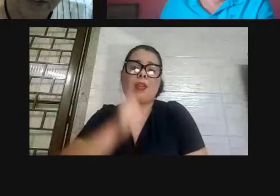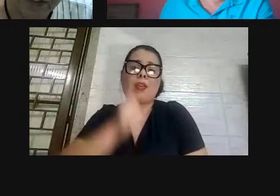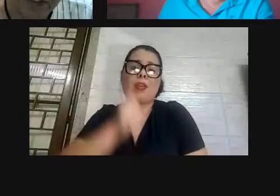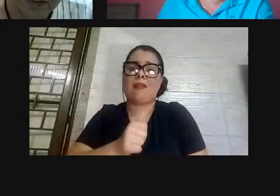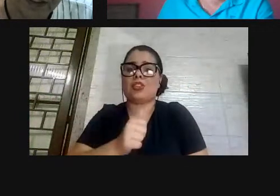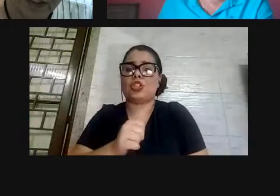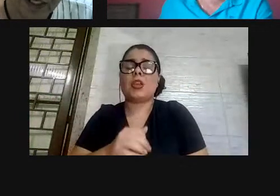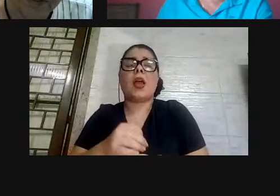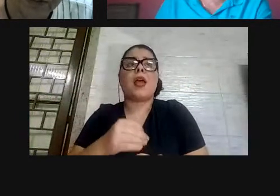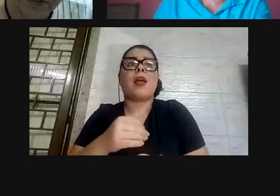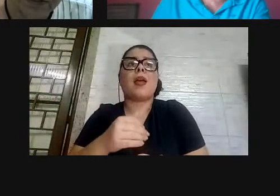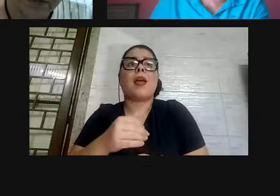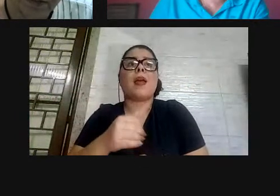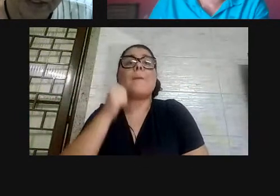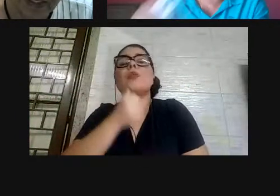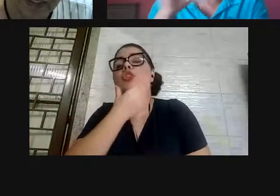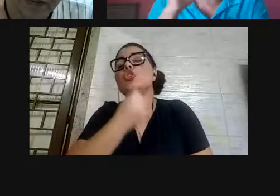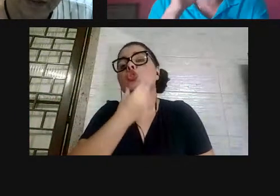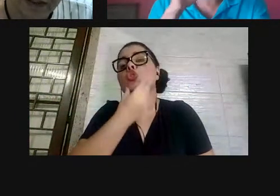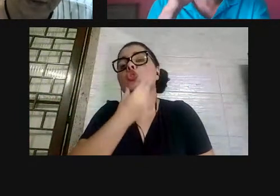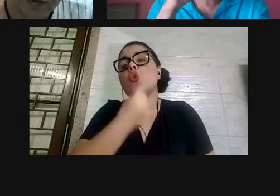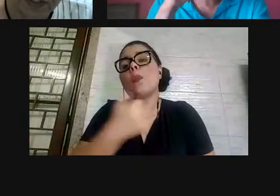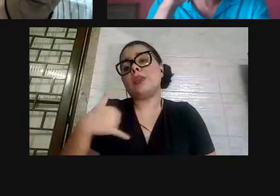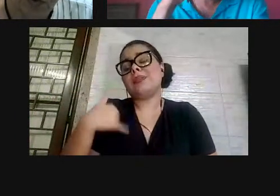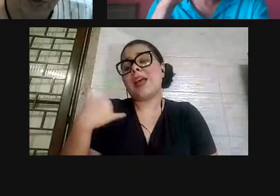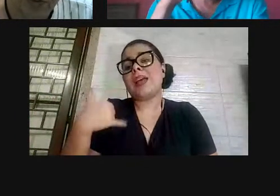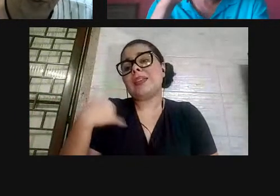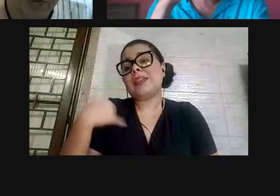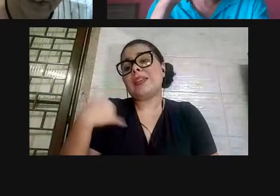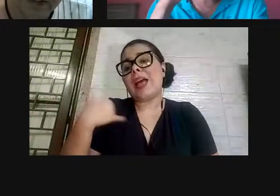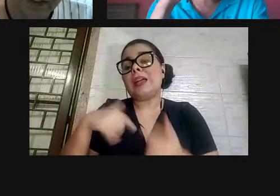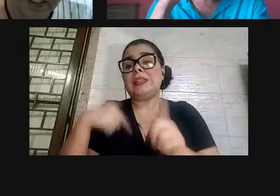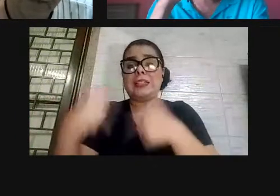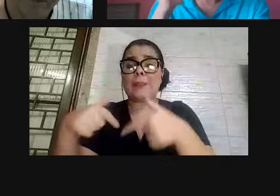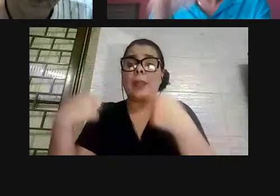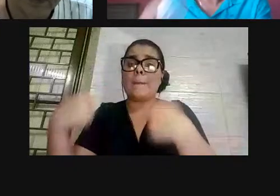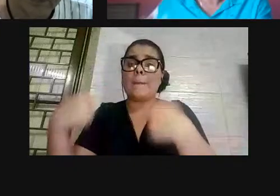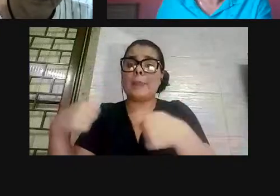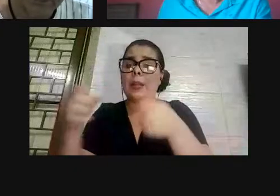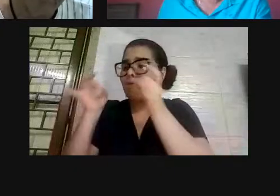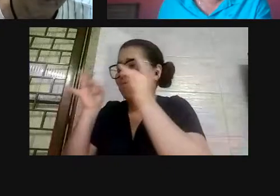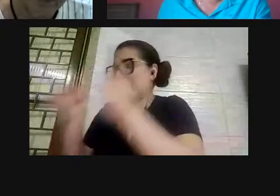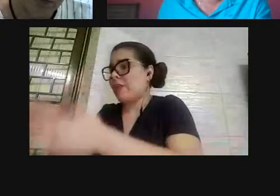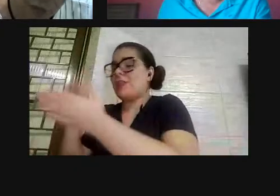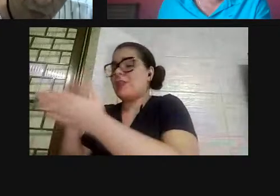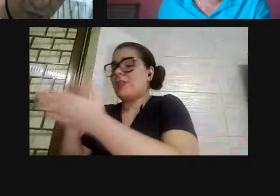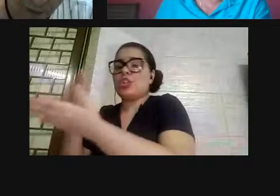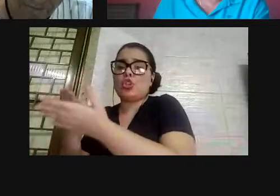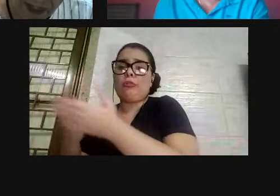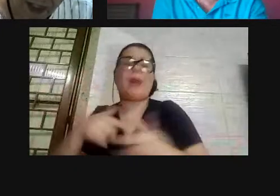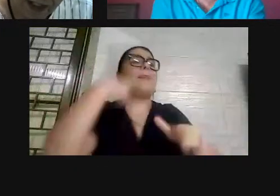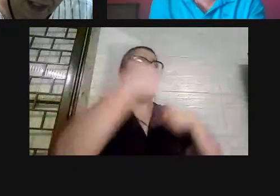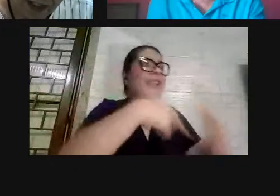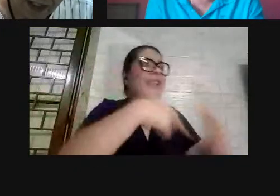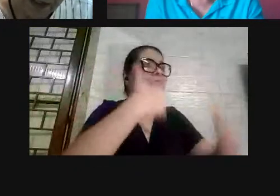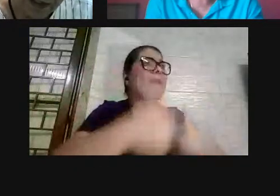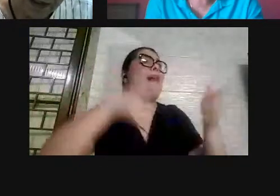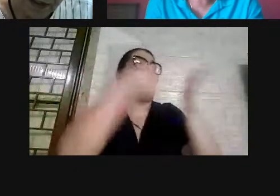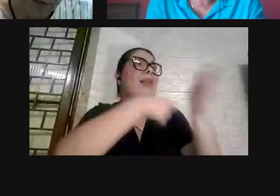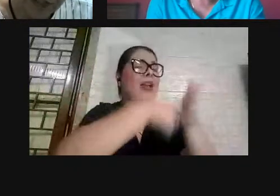homens na idade de trabalhar, que têm que abandonar a escola, que têm que ganhar a vida, que têm que enfrentar o mundo